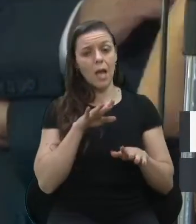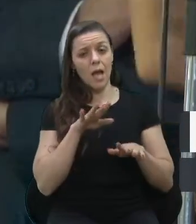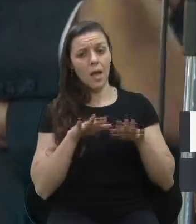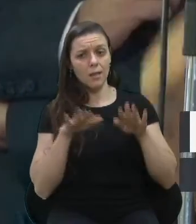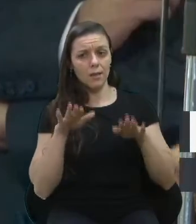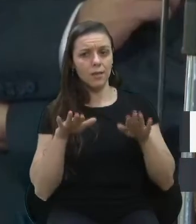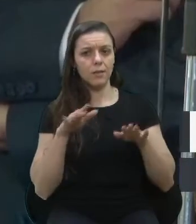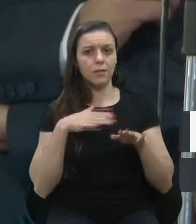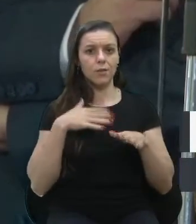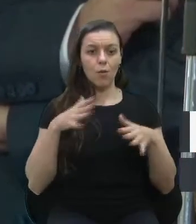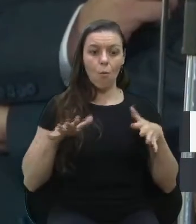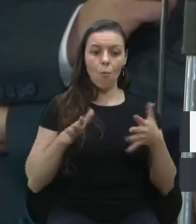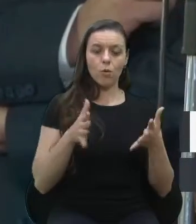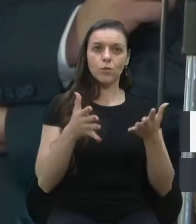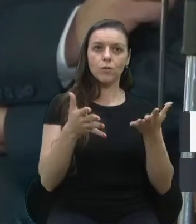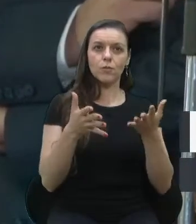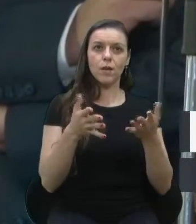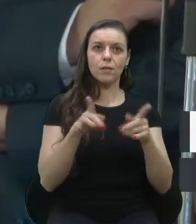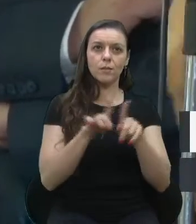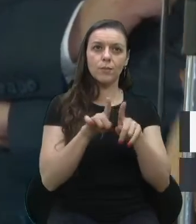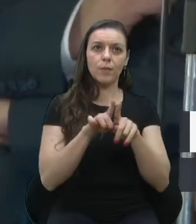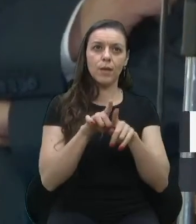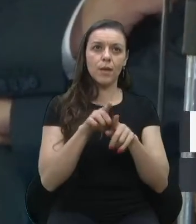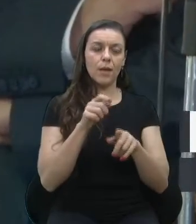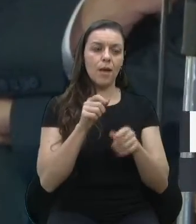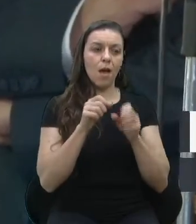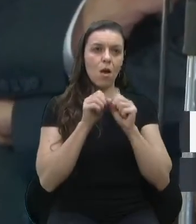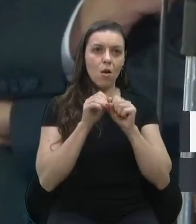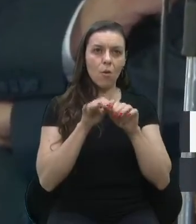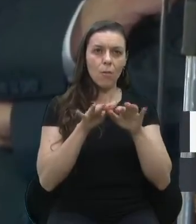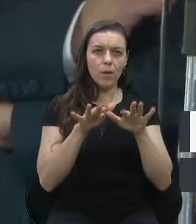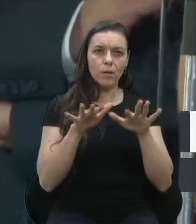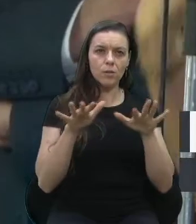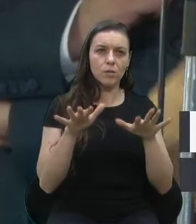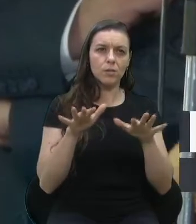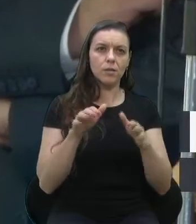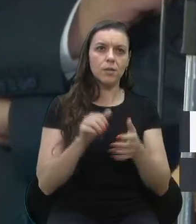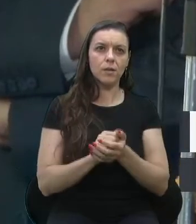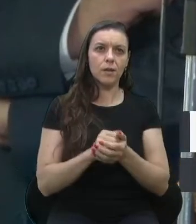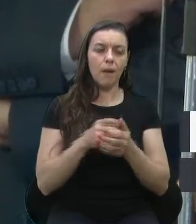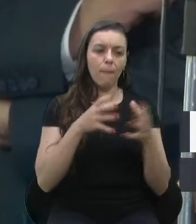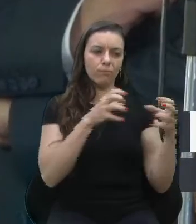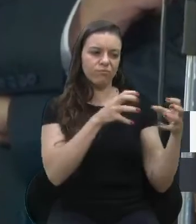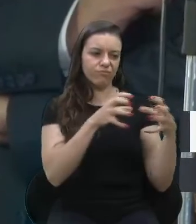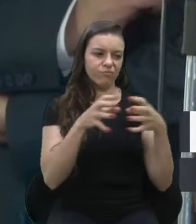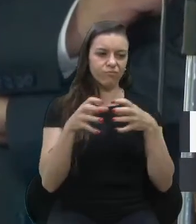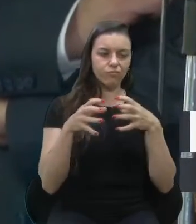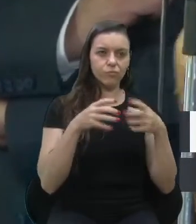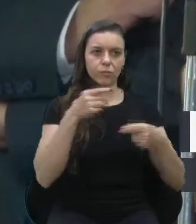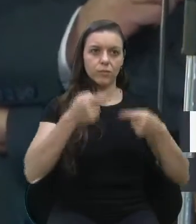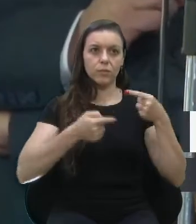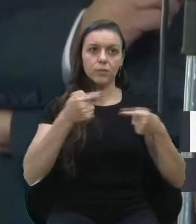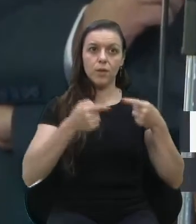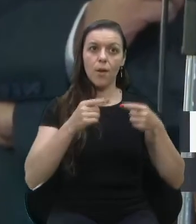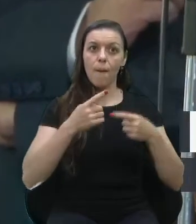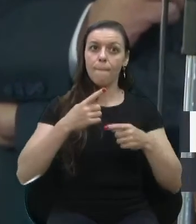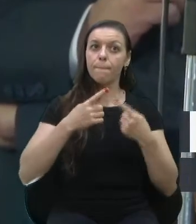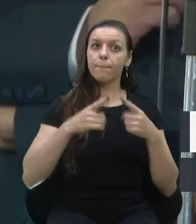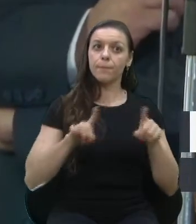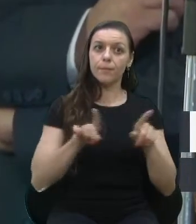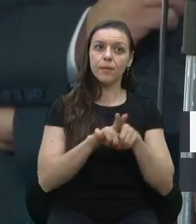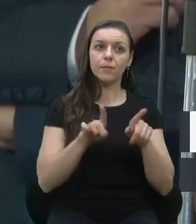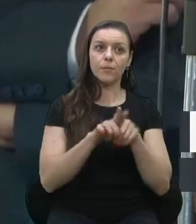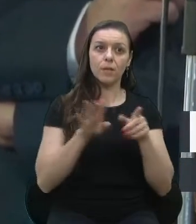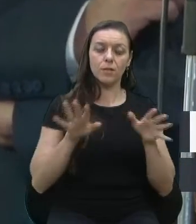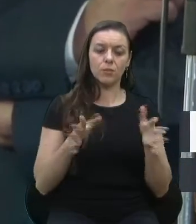mais motivado a compartilhar brigas, discussões, mas a gente também precisa se